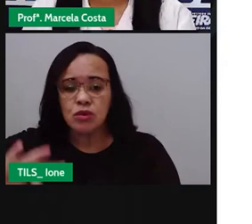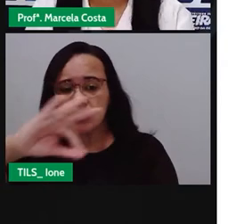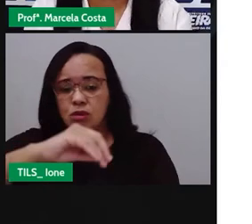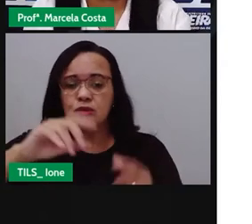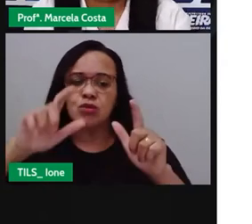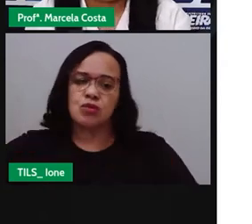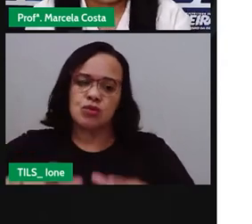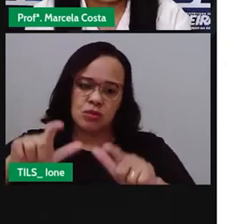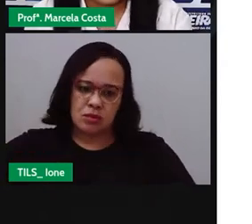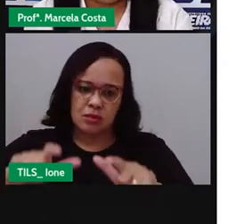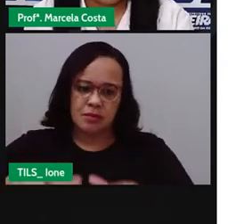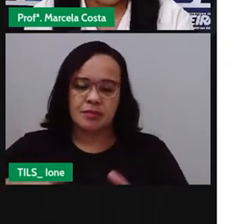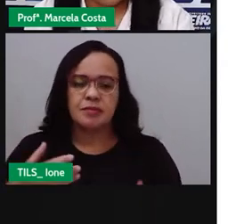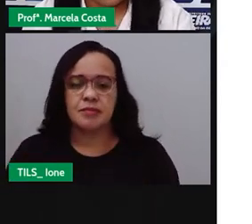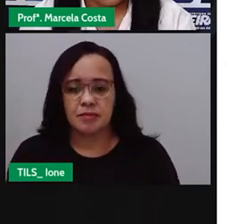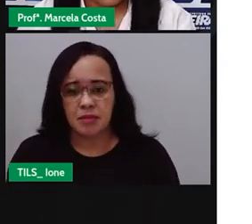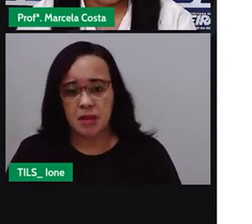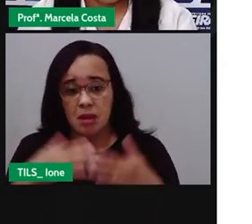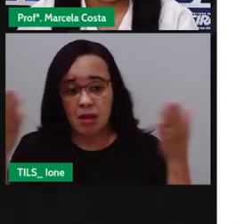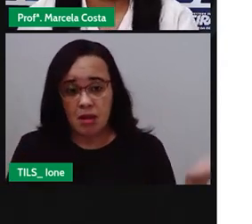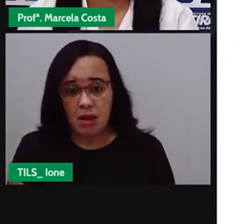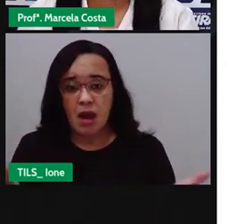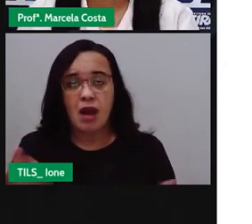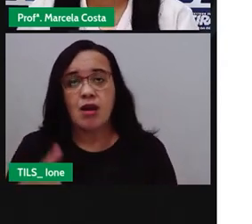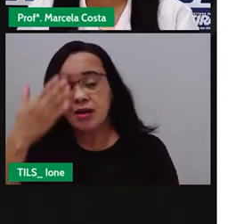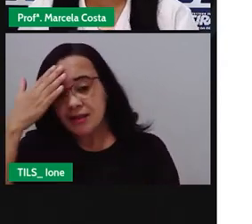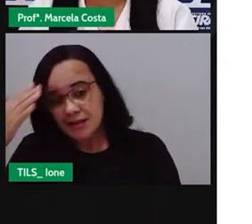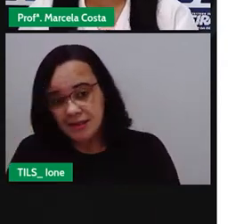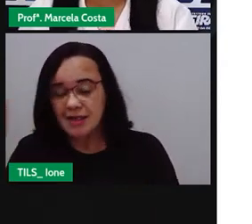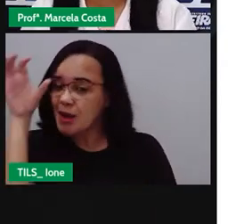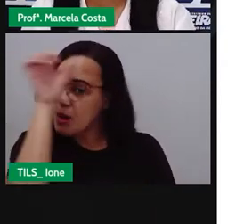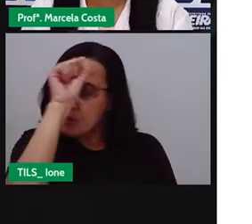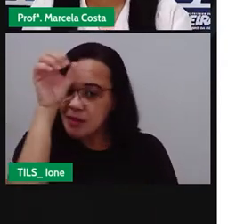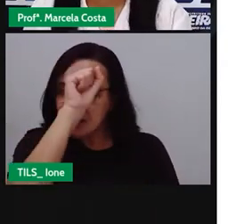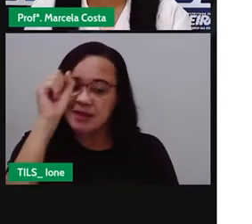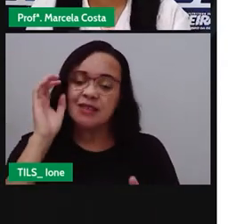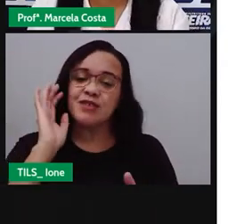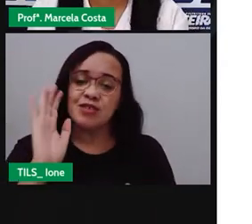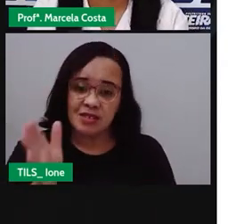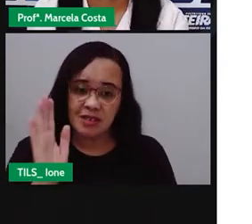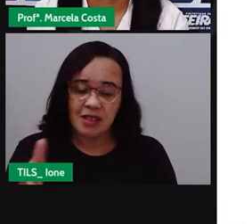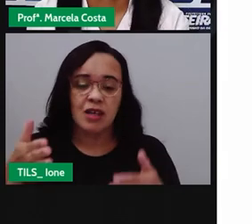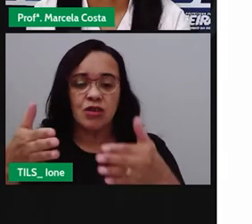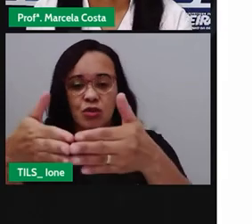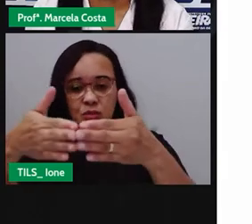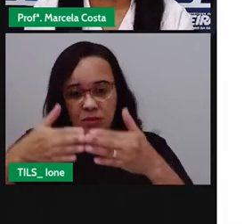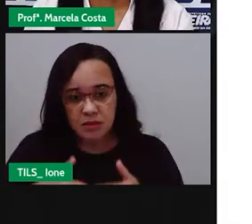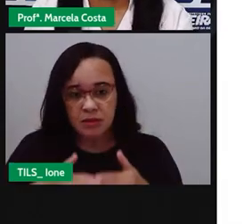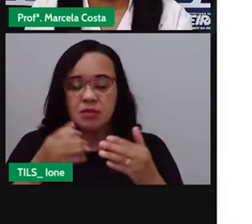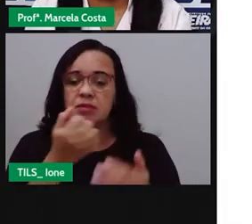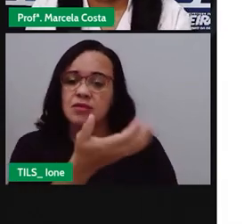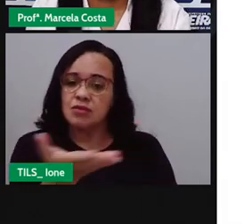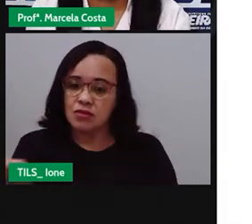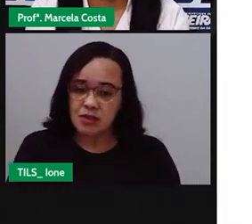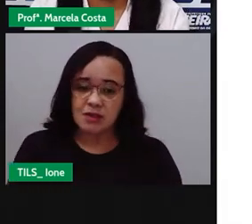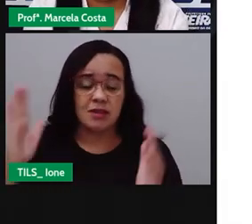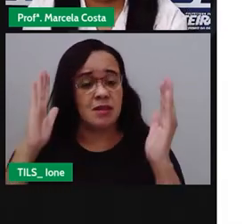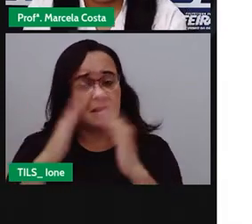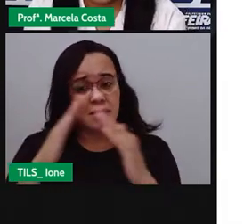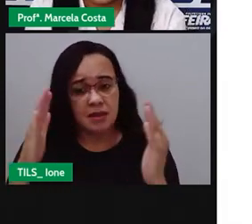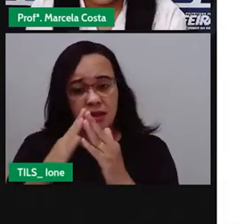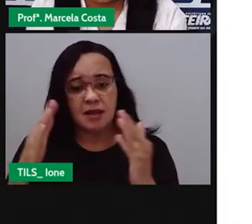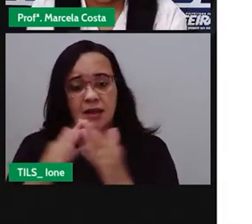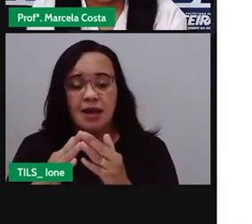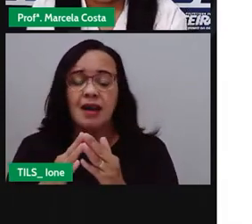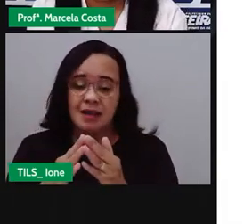Agora que você já sabe como é um guia turístico eu vou pedir para você fazer aí na sua casa um